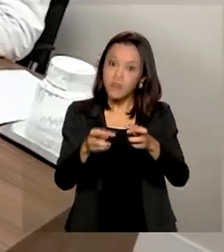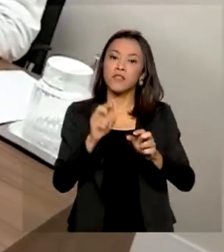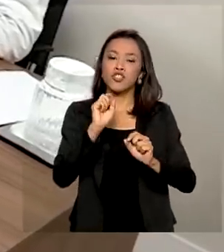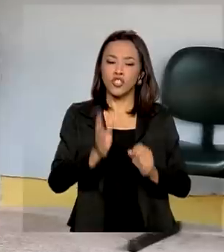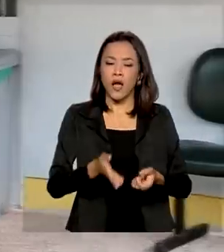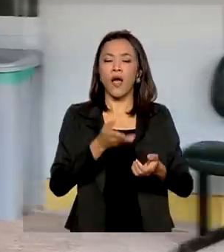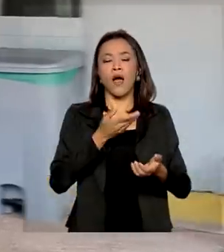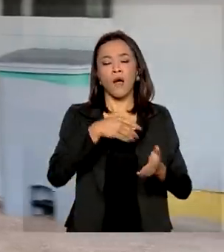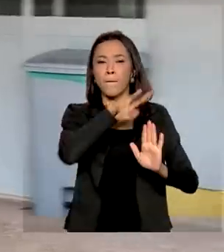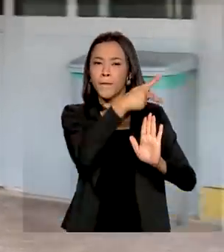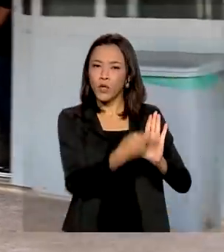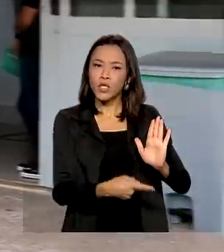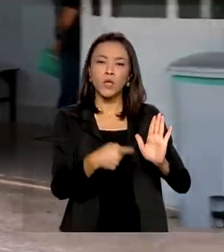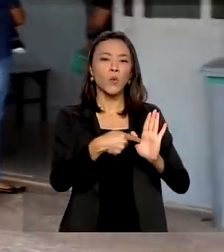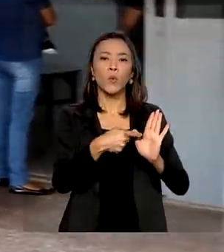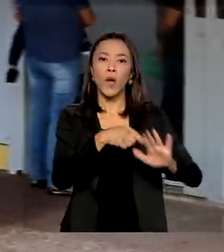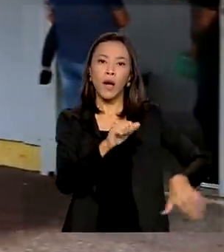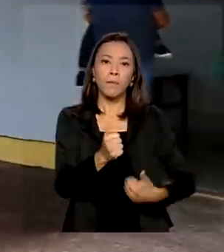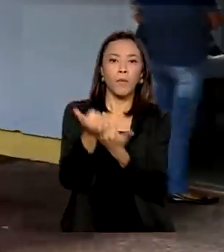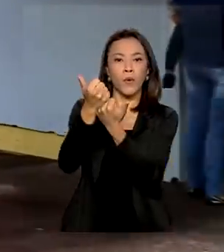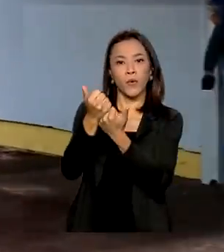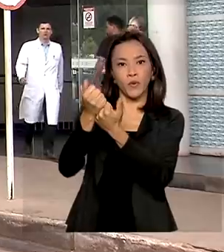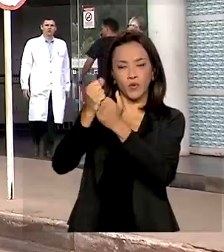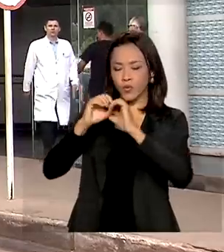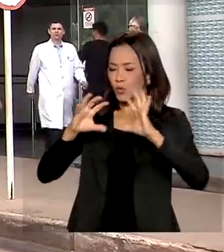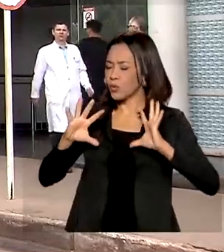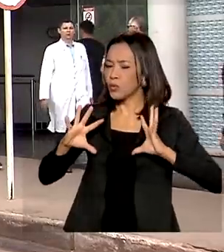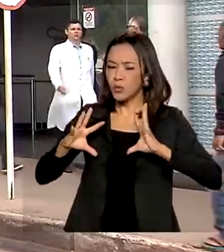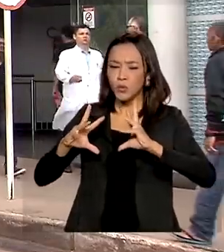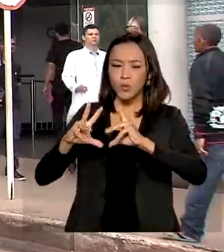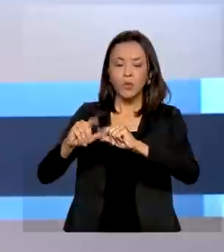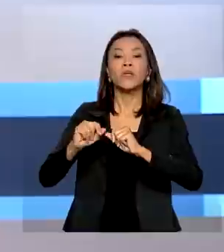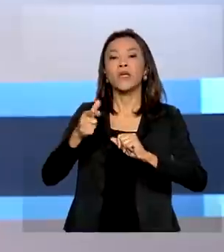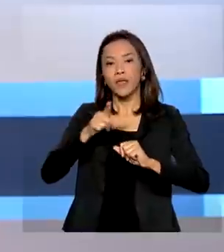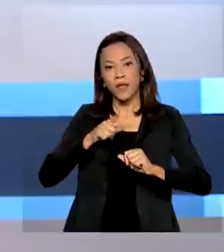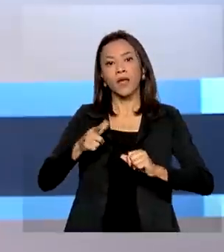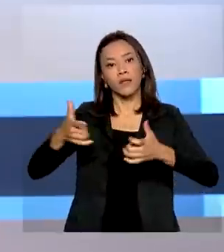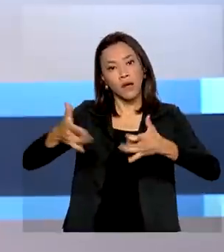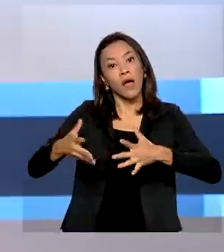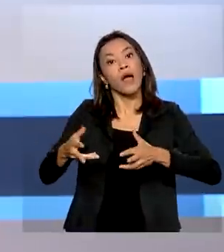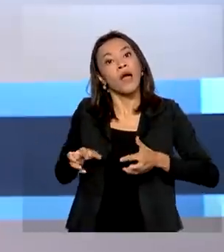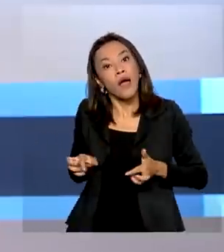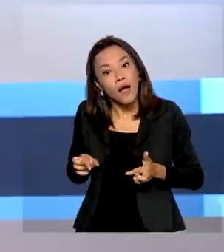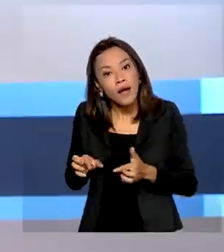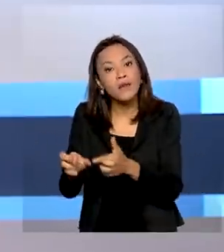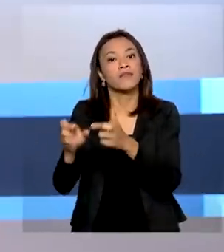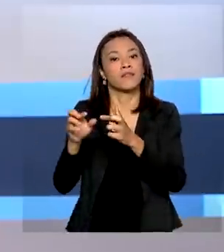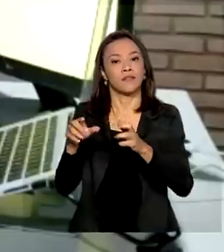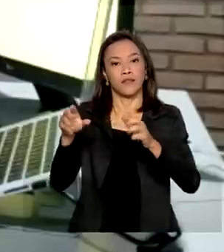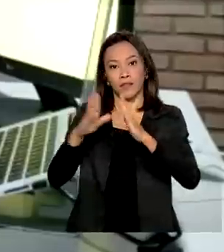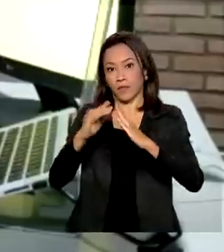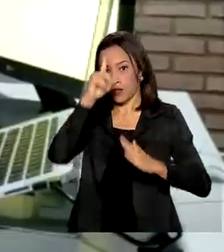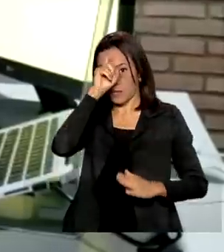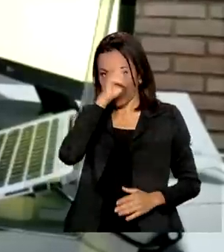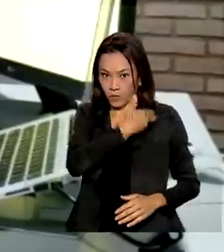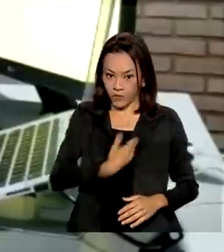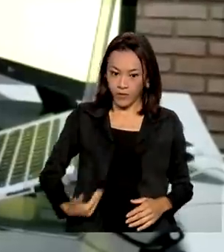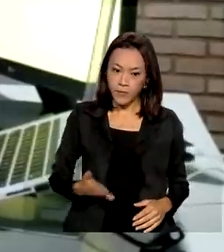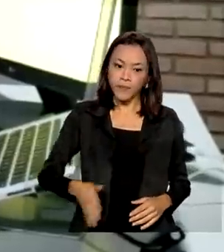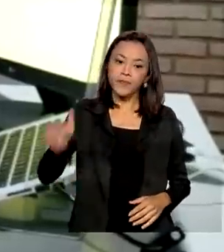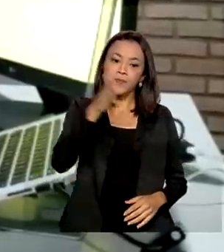que garante assistência integral ao paciente com câncer no SUS. E veja também, menos burocracia.